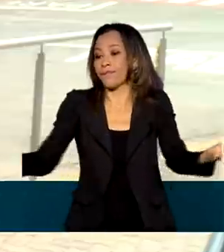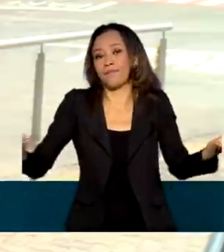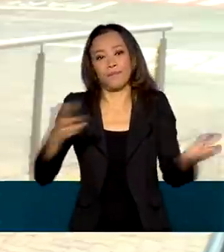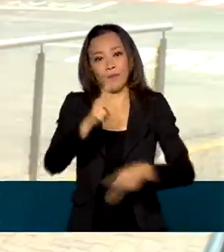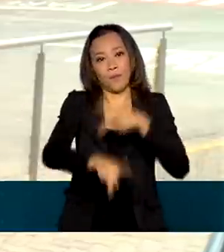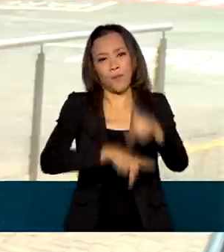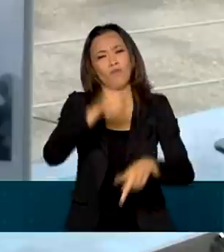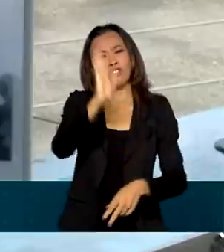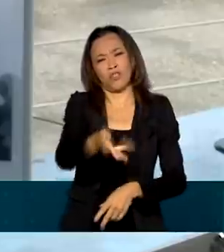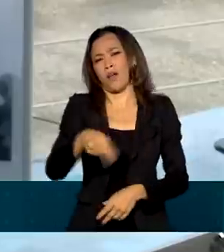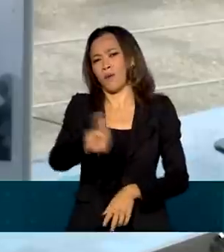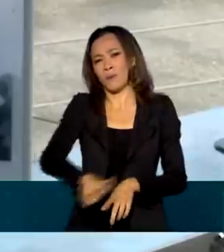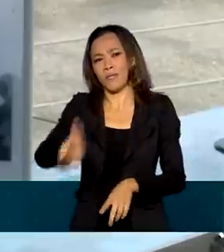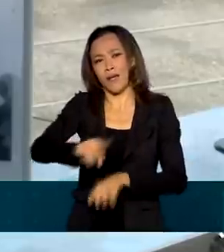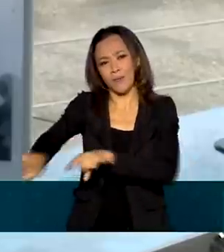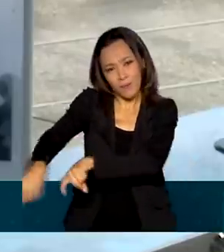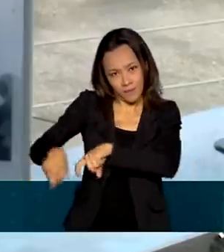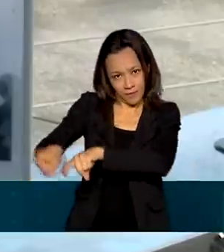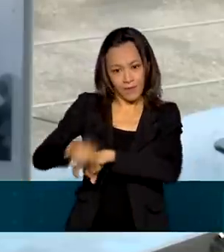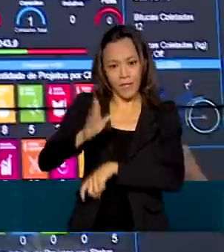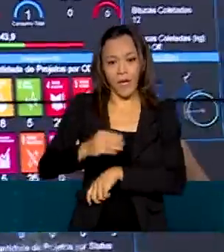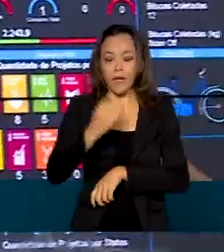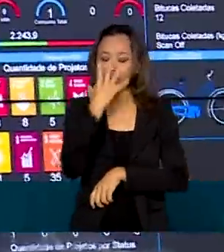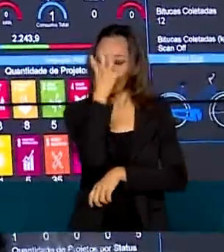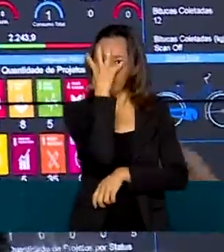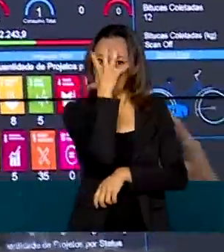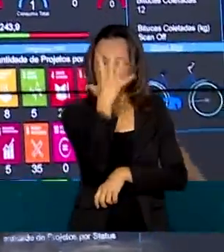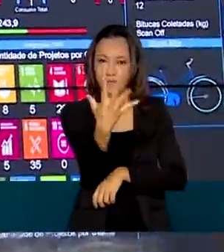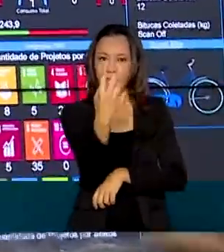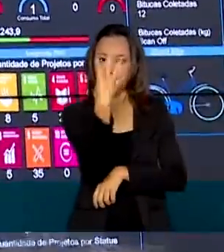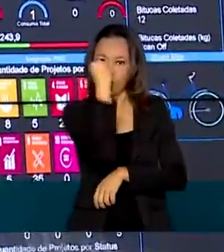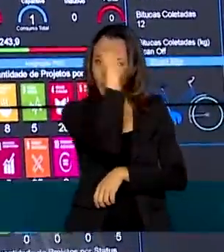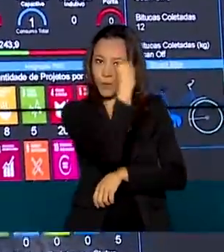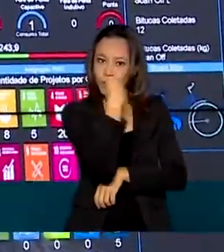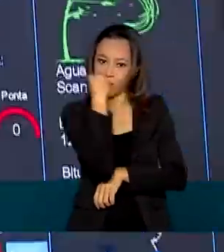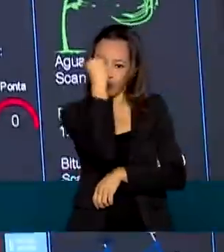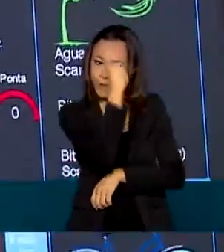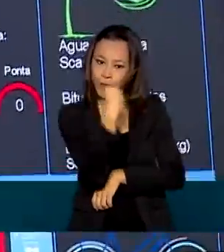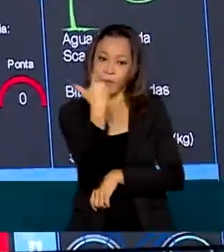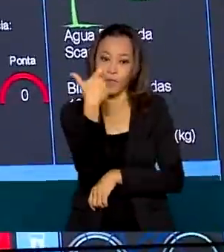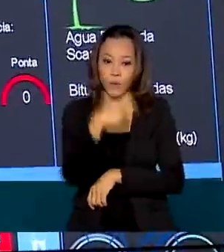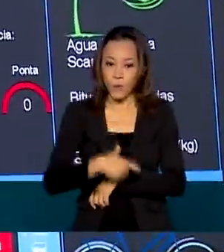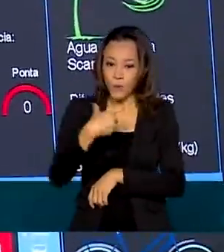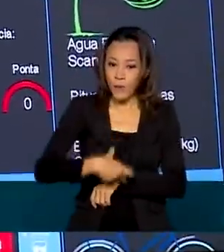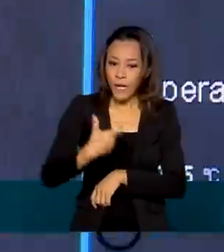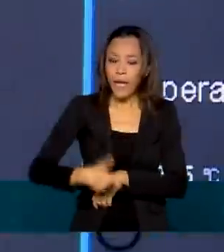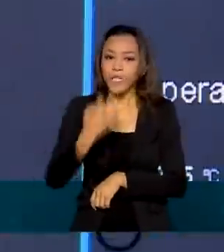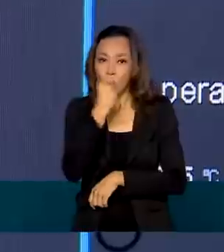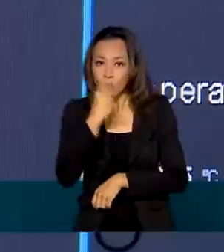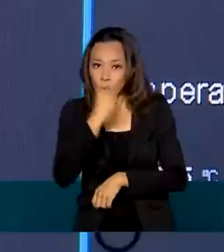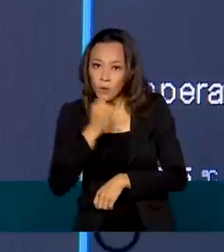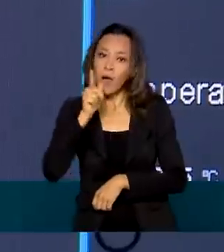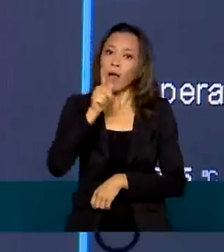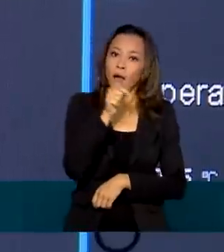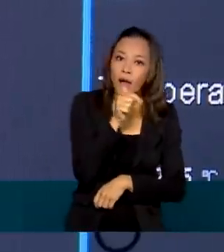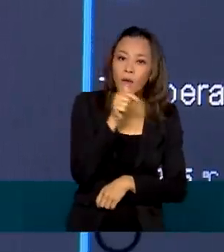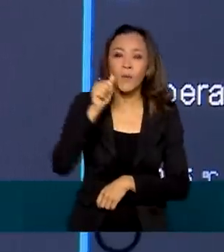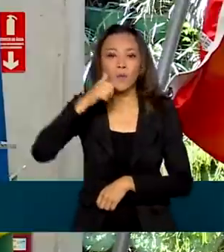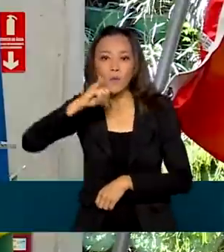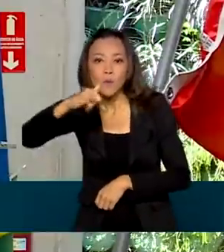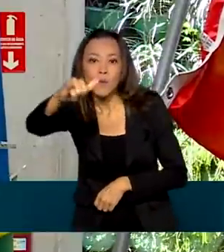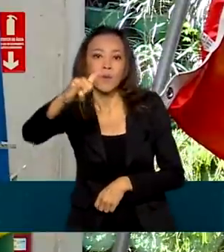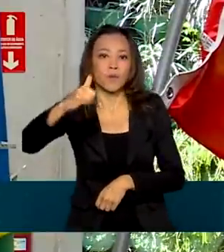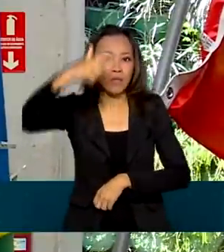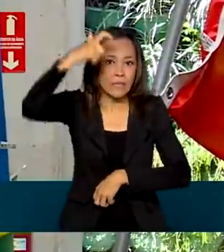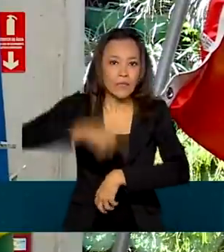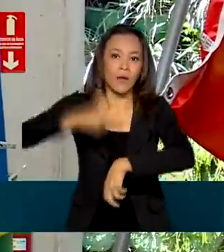usadas no campus, está o reconhecimento facial e o controle sobre tudo que o local consome de água e energia em tempo real.